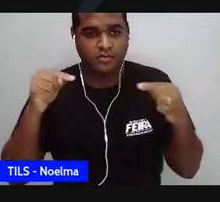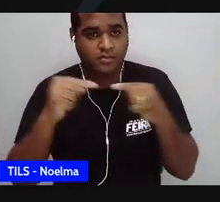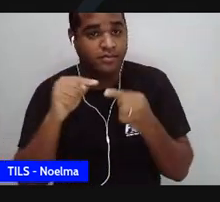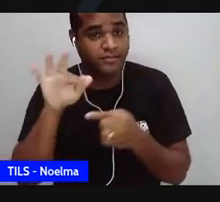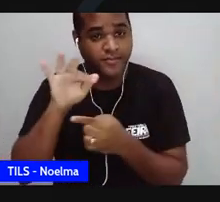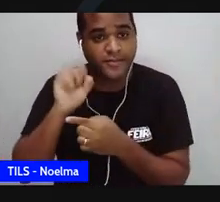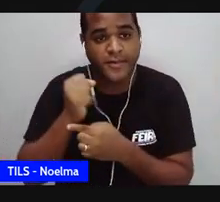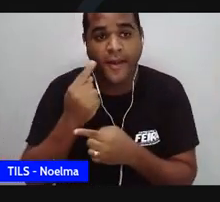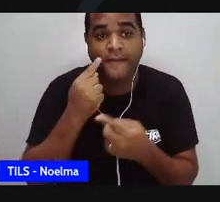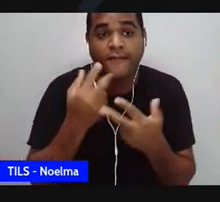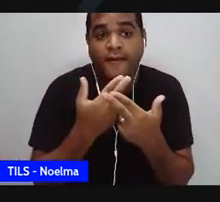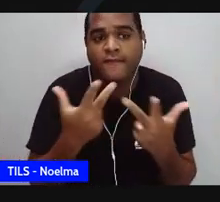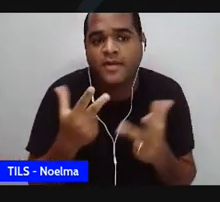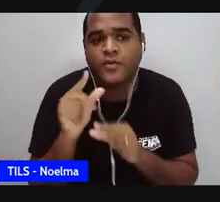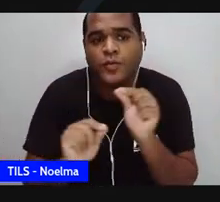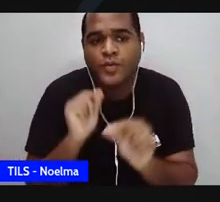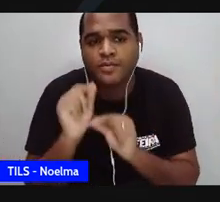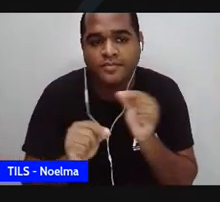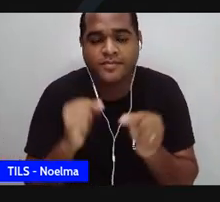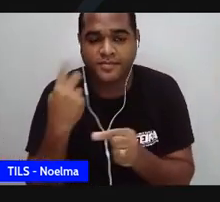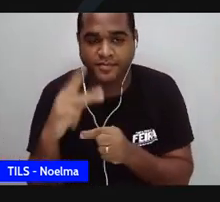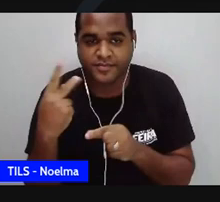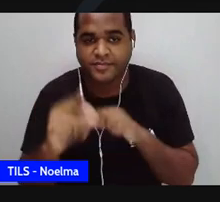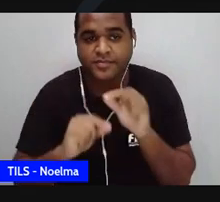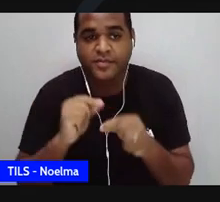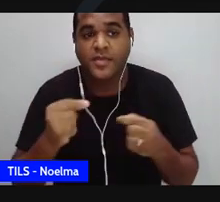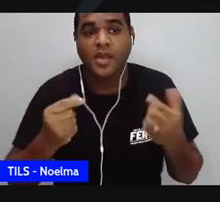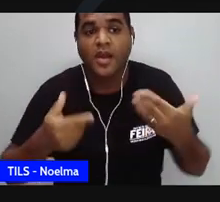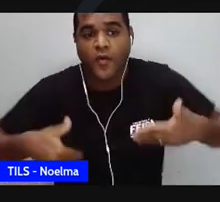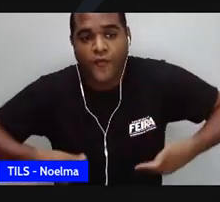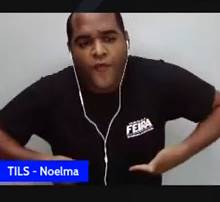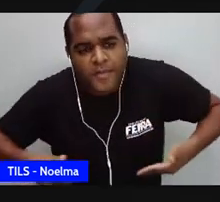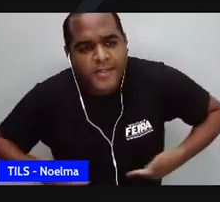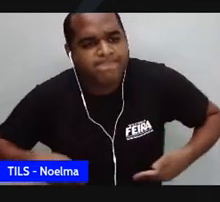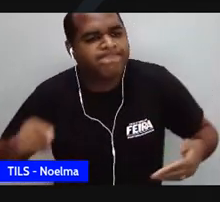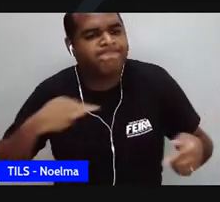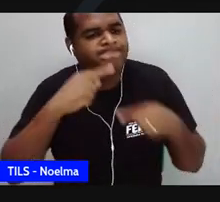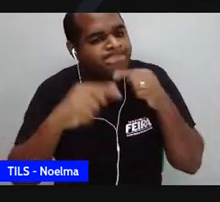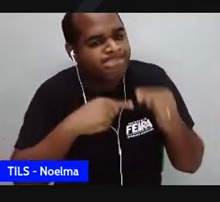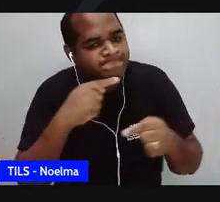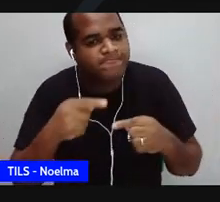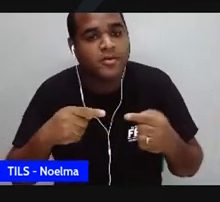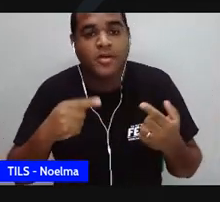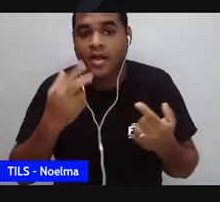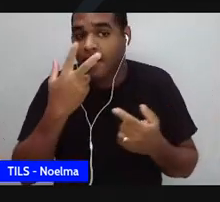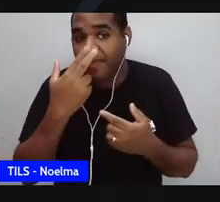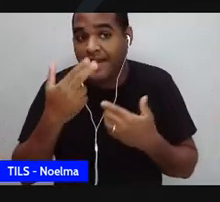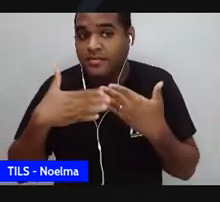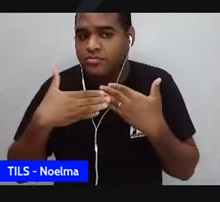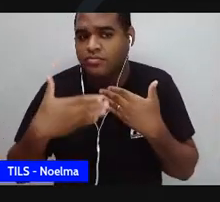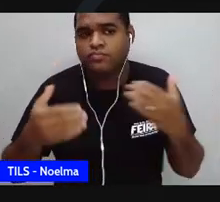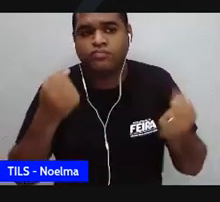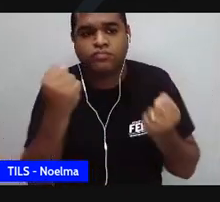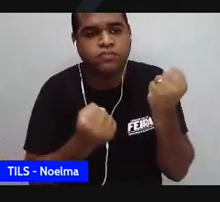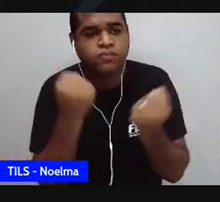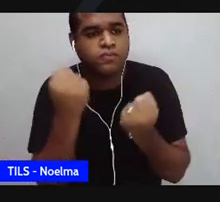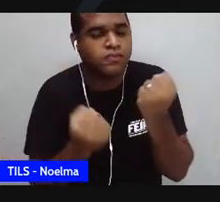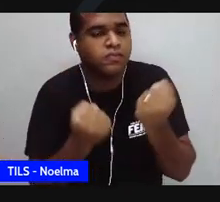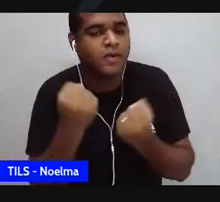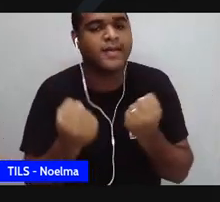cantando. E o livro estava com tanta fome que achava que não ia aguentar empurrar um carro cheio de